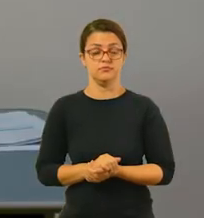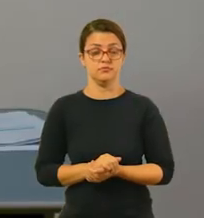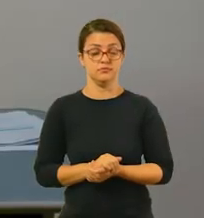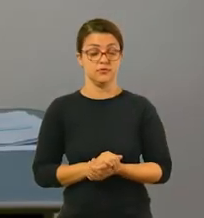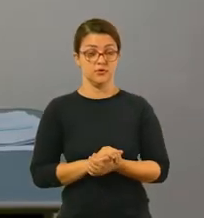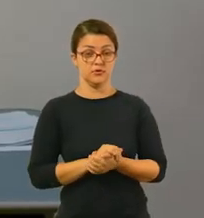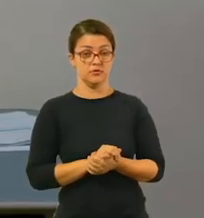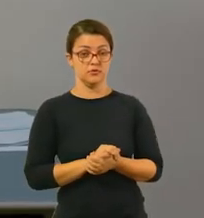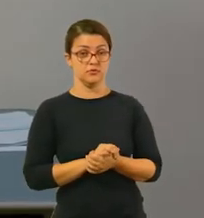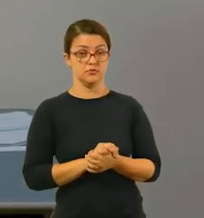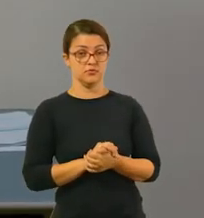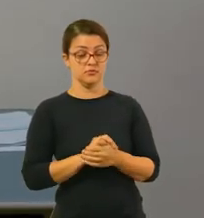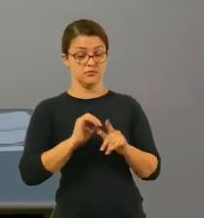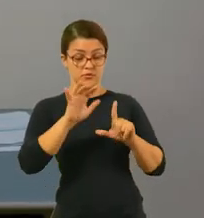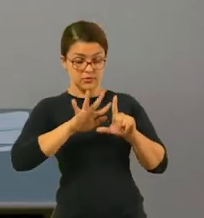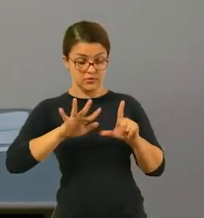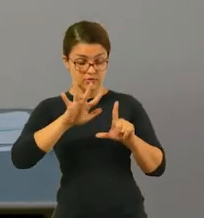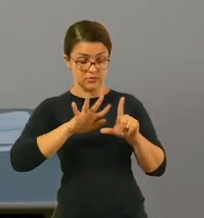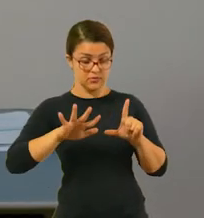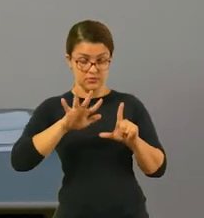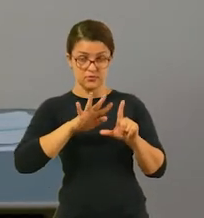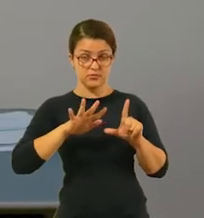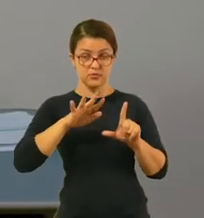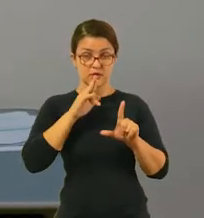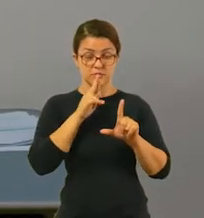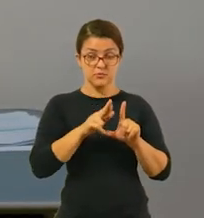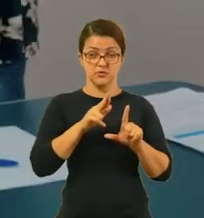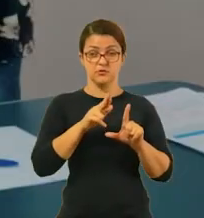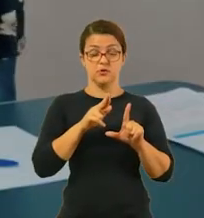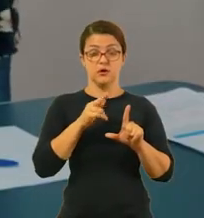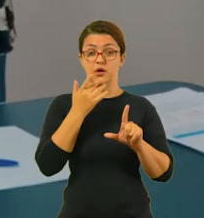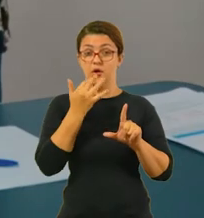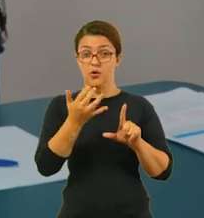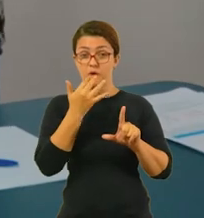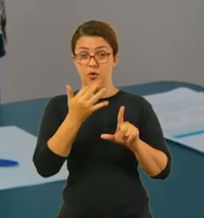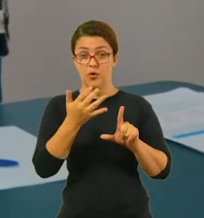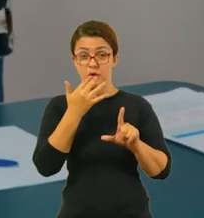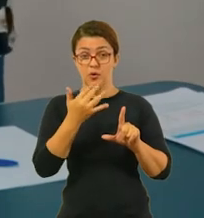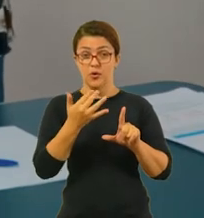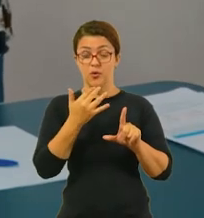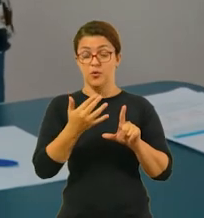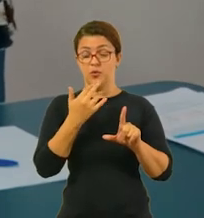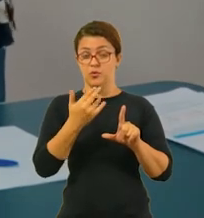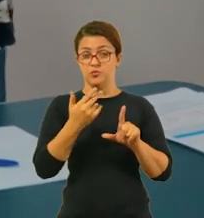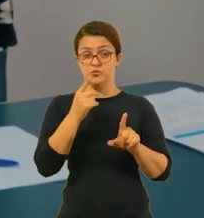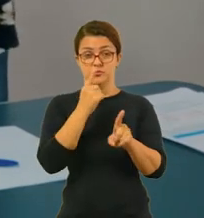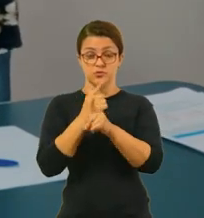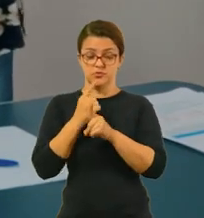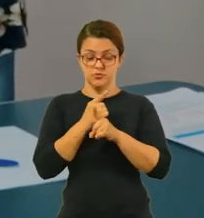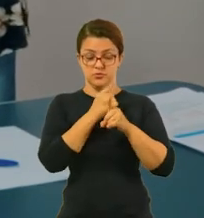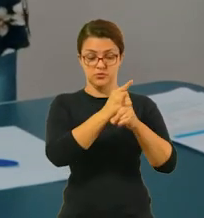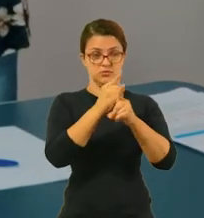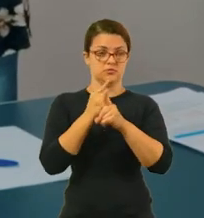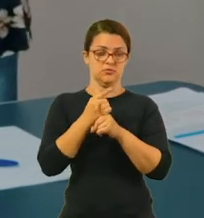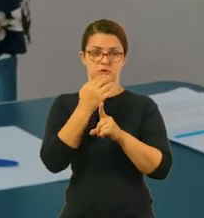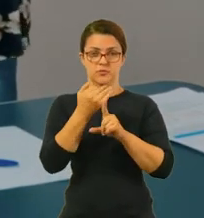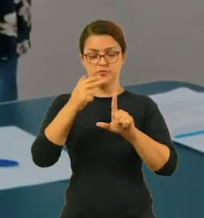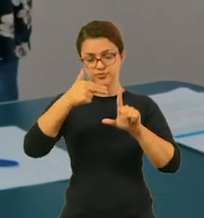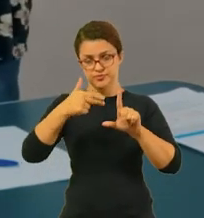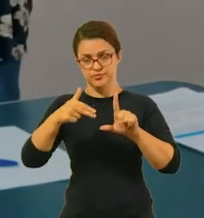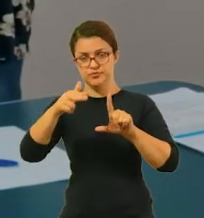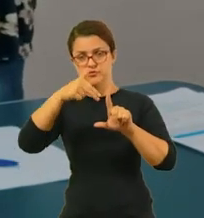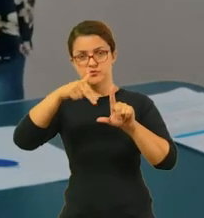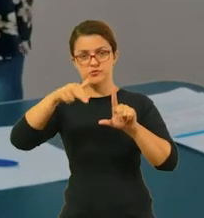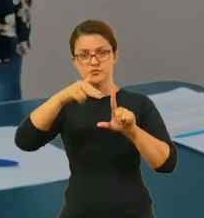resolver esses cálculos aqui e levar em consideração as cores de cada resultado da conta que vai fazer lá, tá?